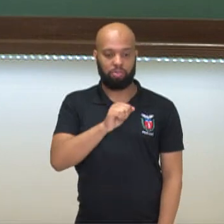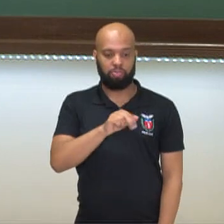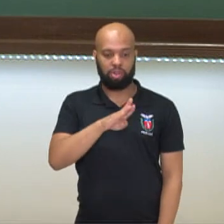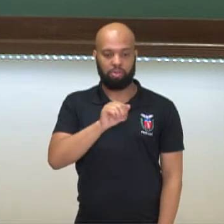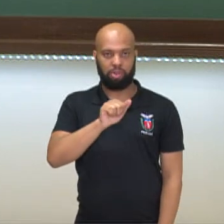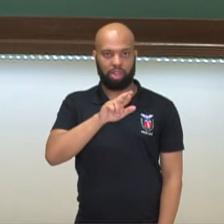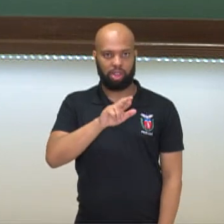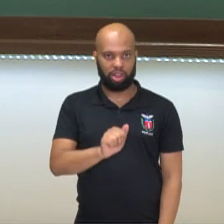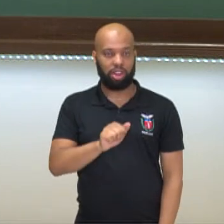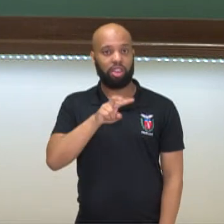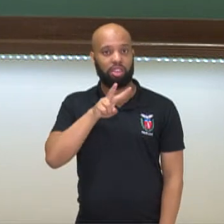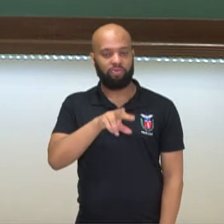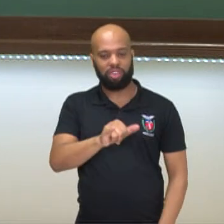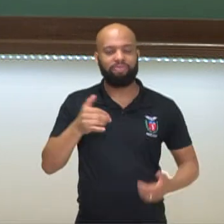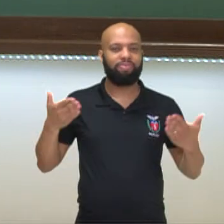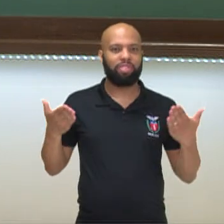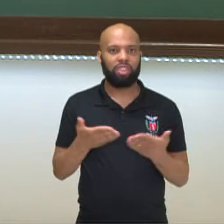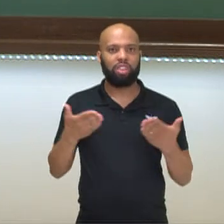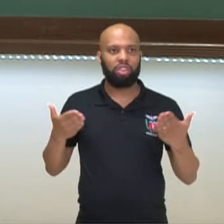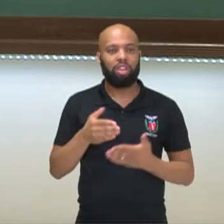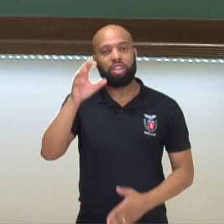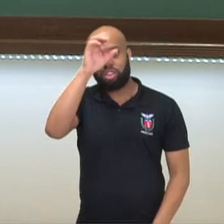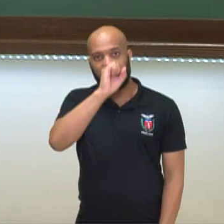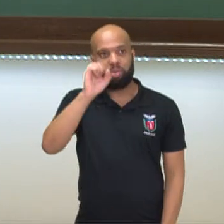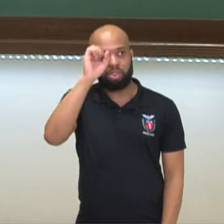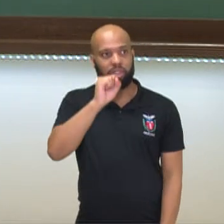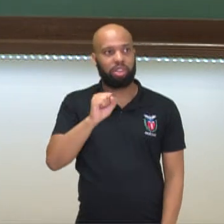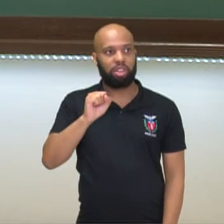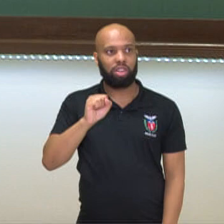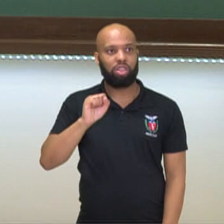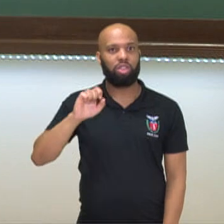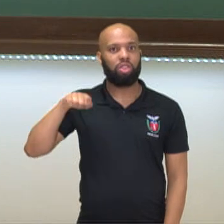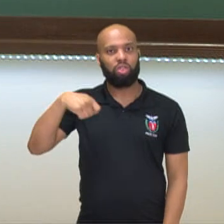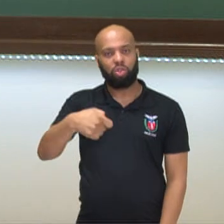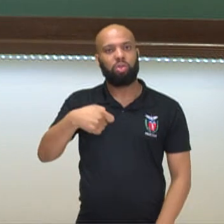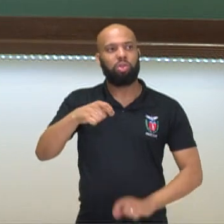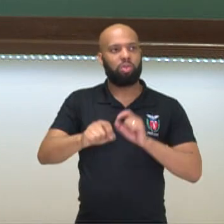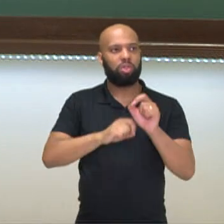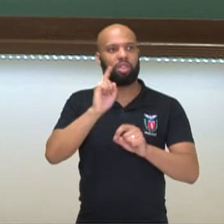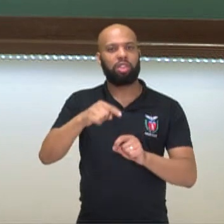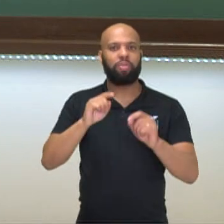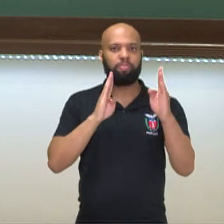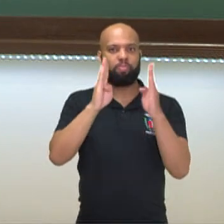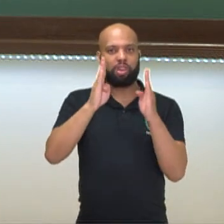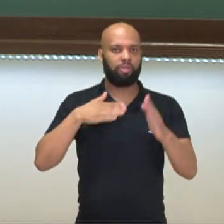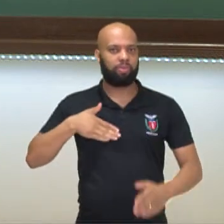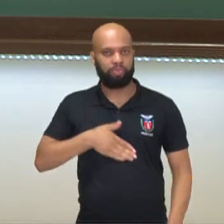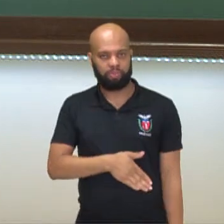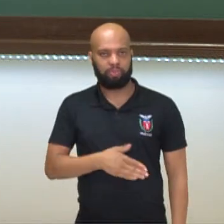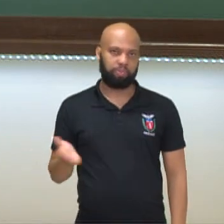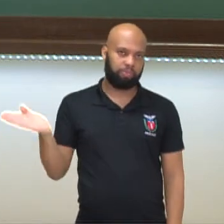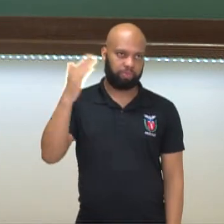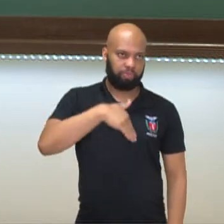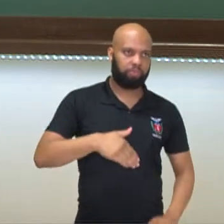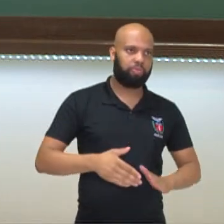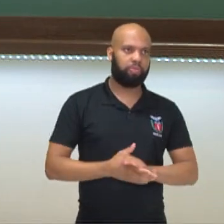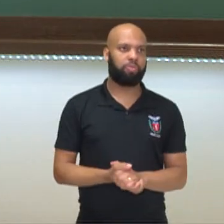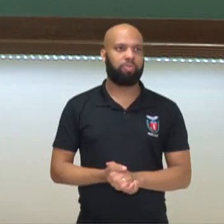Furquim e nós vamos então aprender nesse vídeo sobre a era napoleônica. Vamos lá?